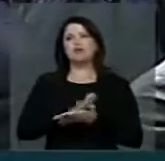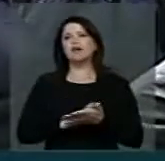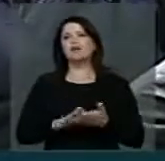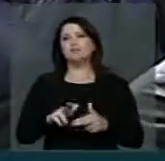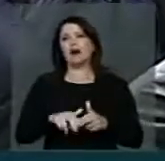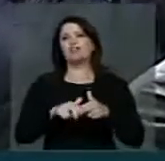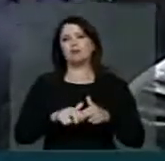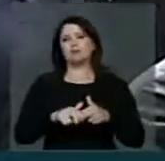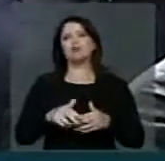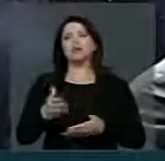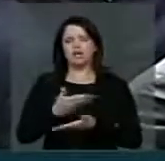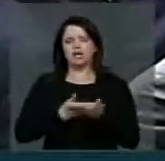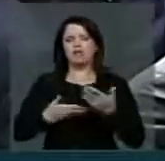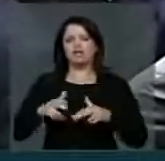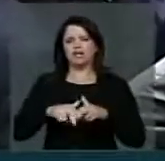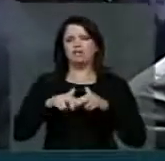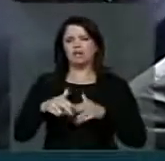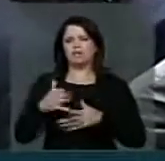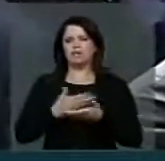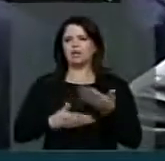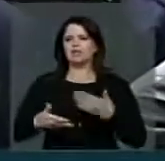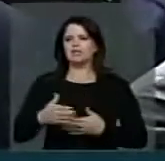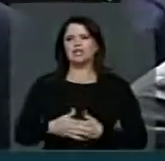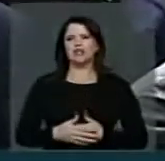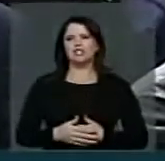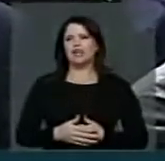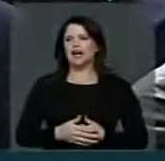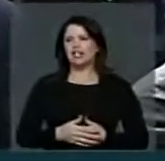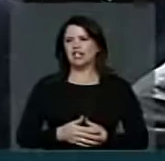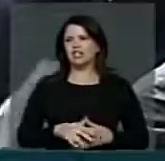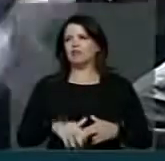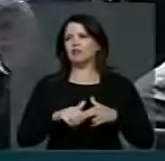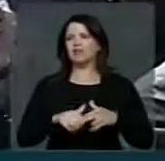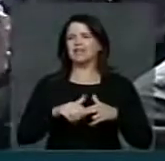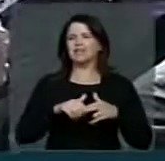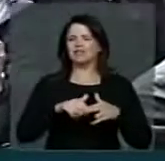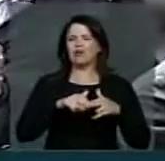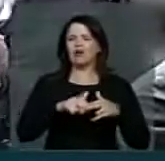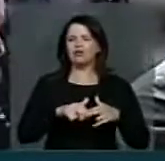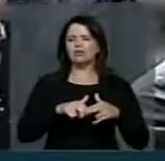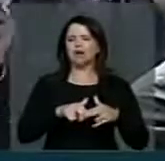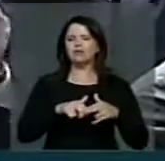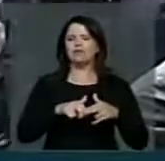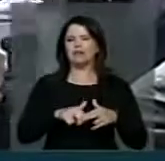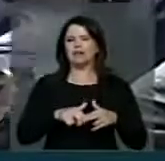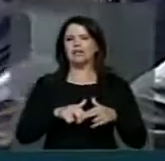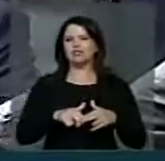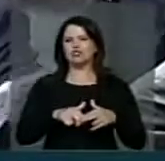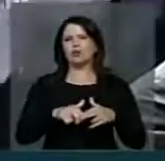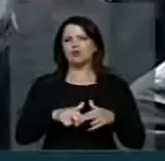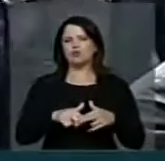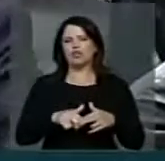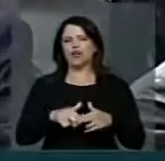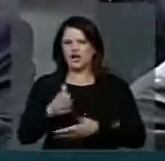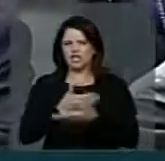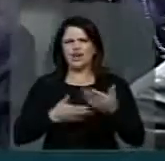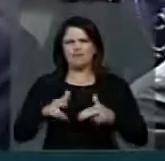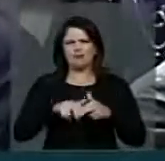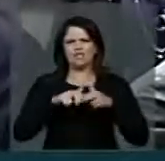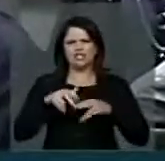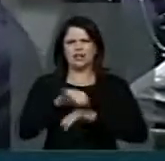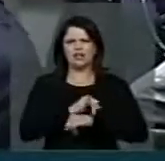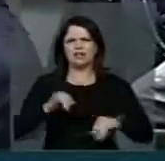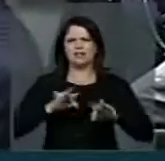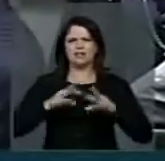aquele deprimente espetáculo que teve da Bolsa Família. Está aqui, ministro da Justiça, mentindo para o